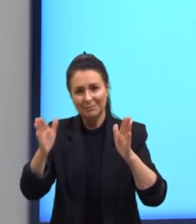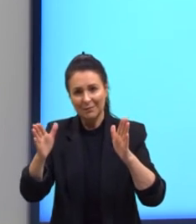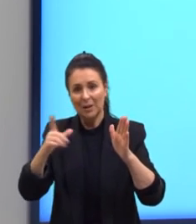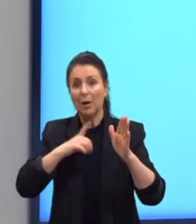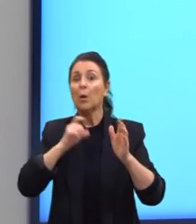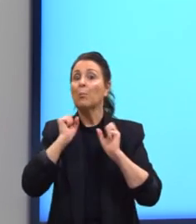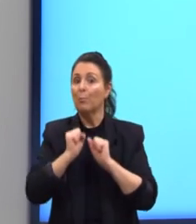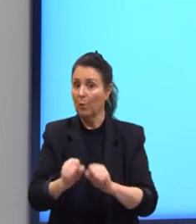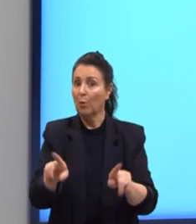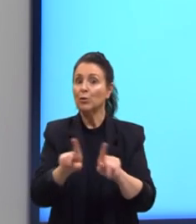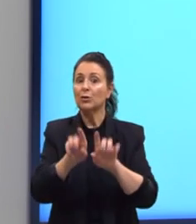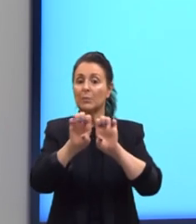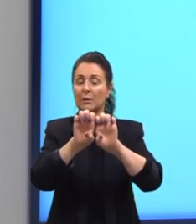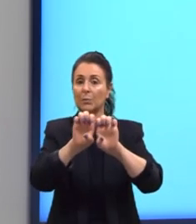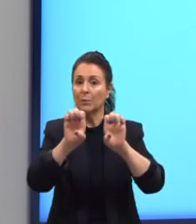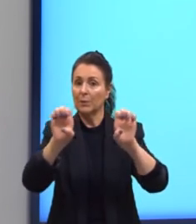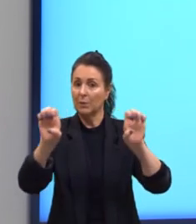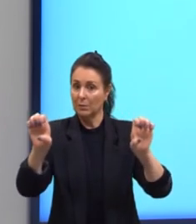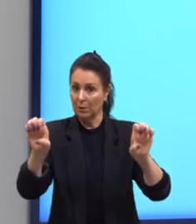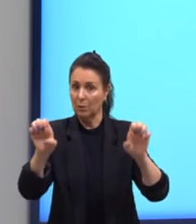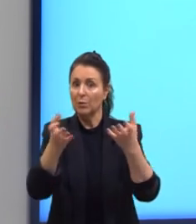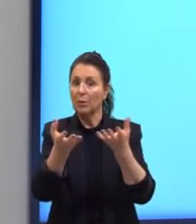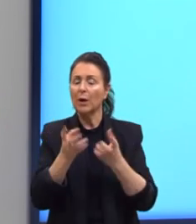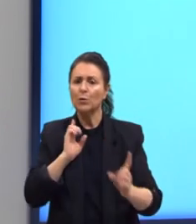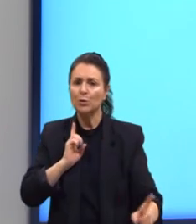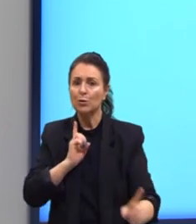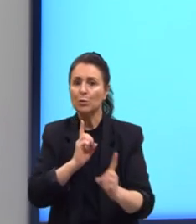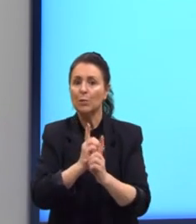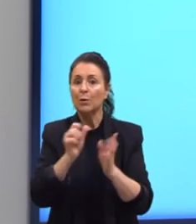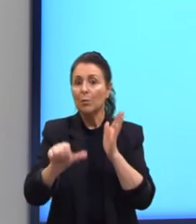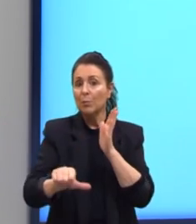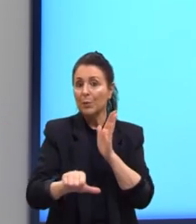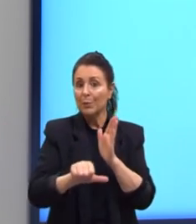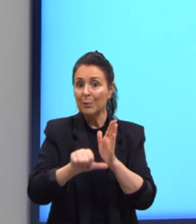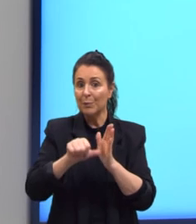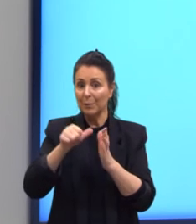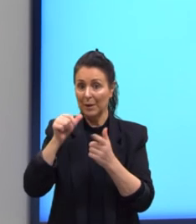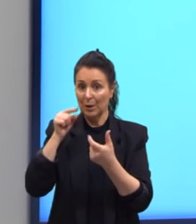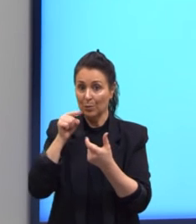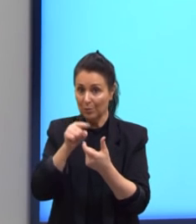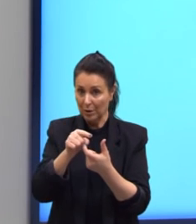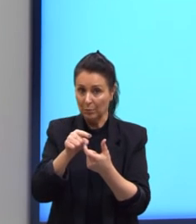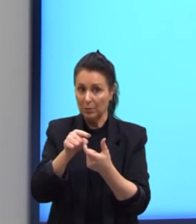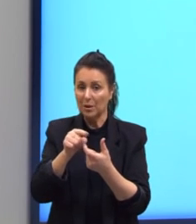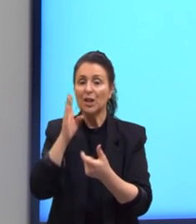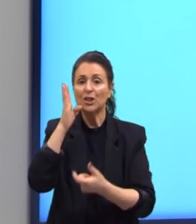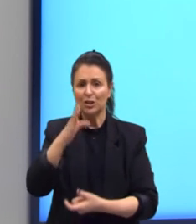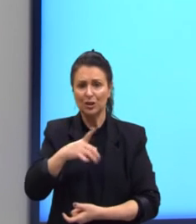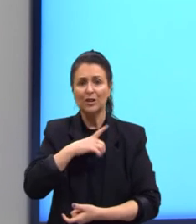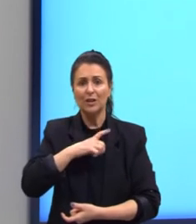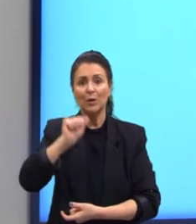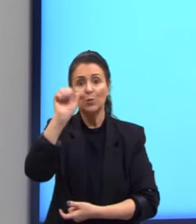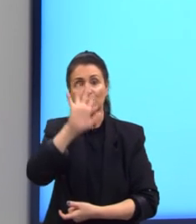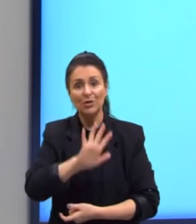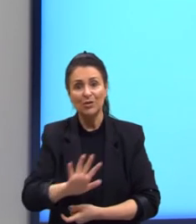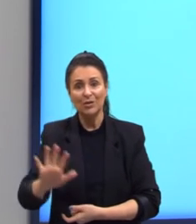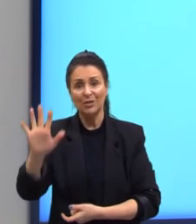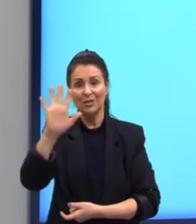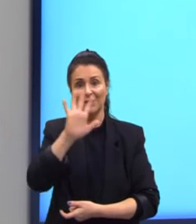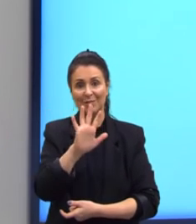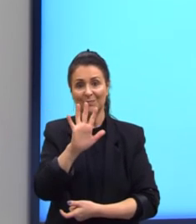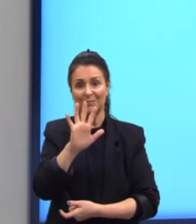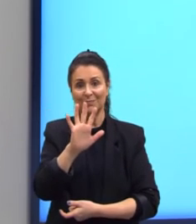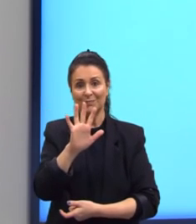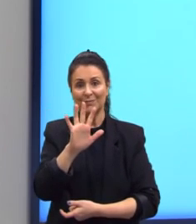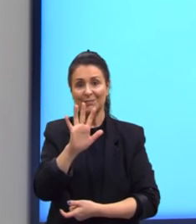equação se por exemplo eu quero descobrir o primeiro termo e eu já tenho o termo geral é aquela aquela velha